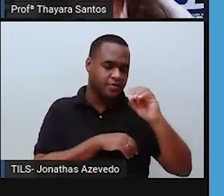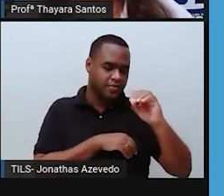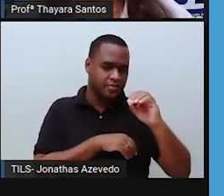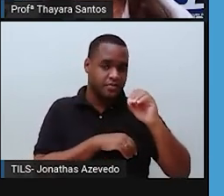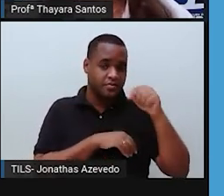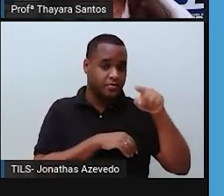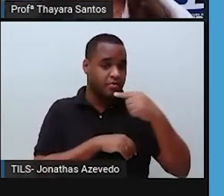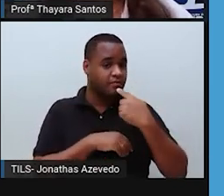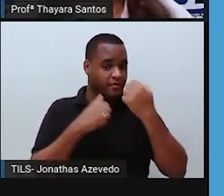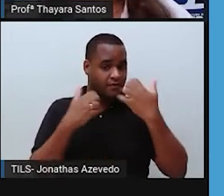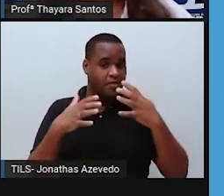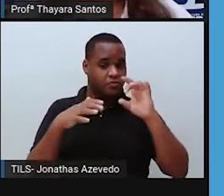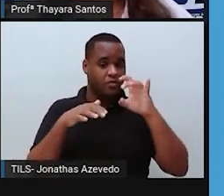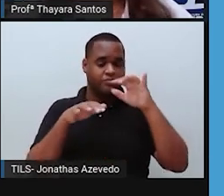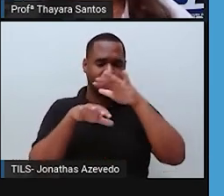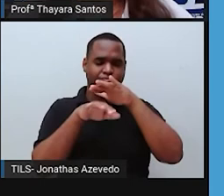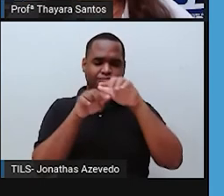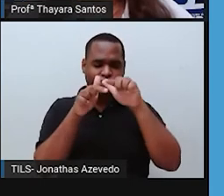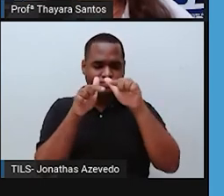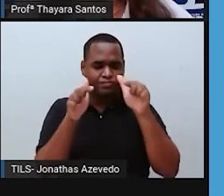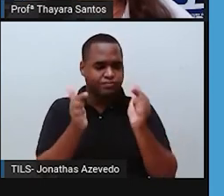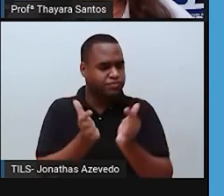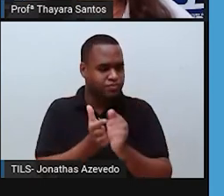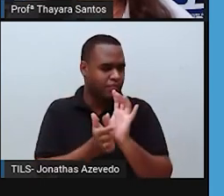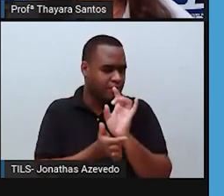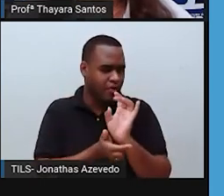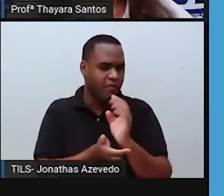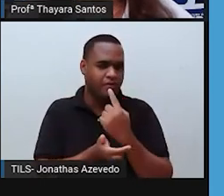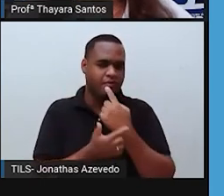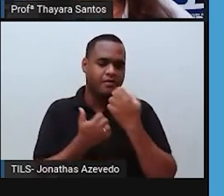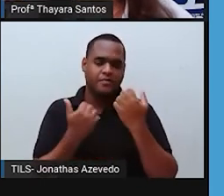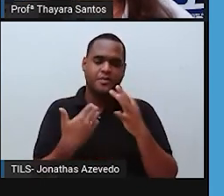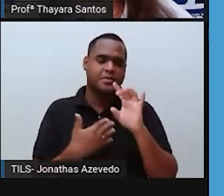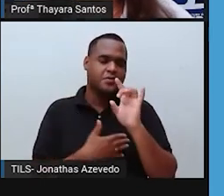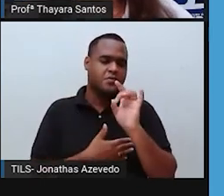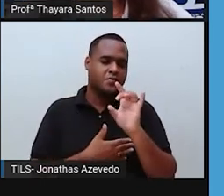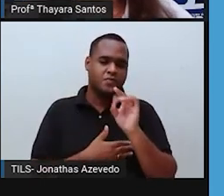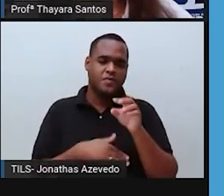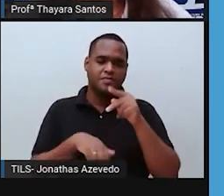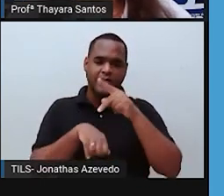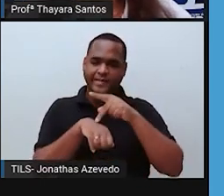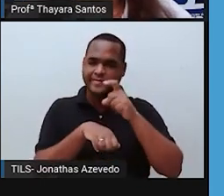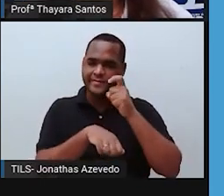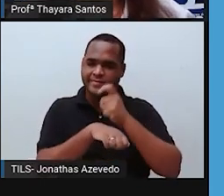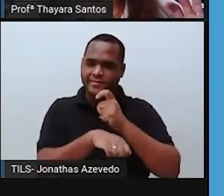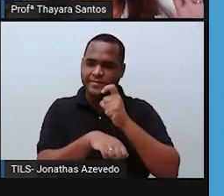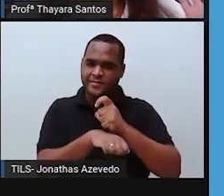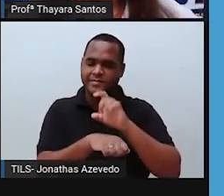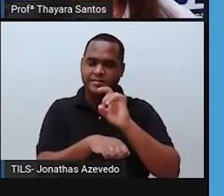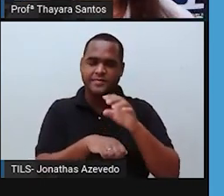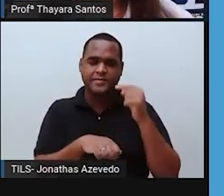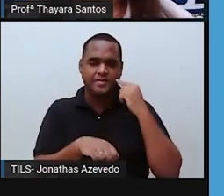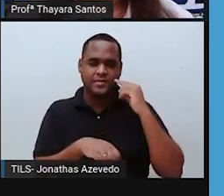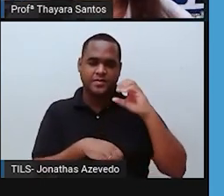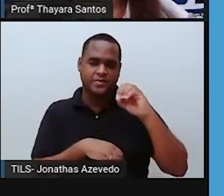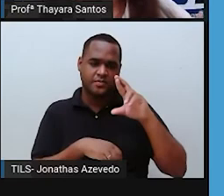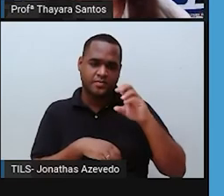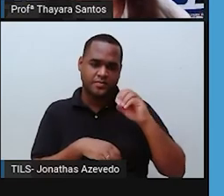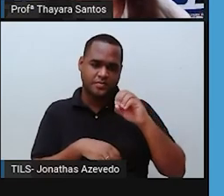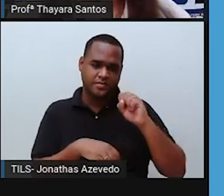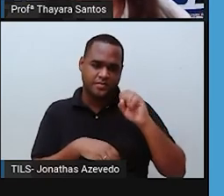falando só a parte superficial do nosso planeta, a parte superficial rochosa do nosso planeta, que é a crosta,